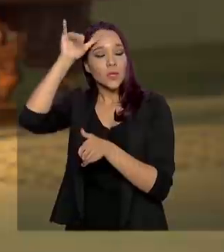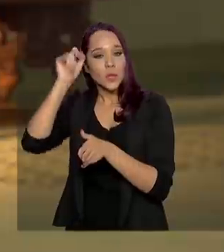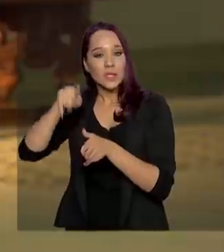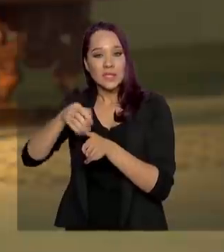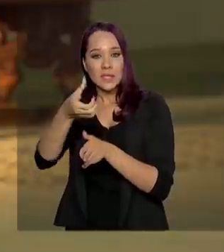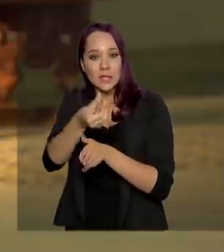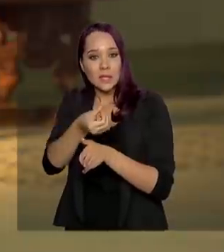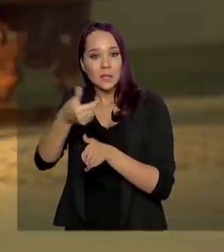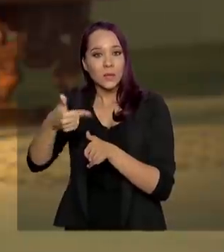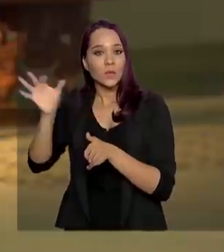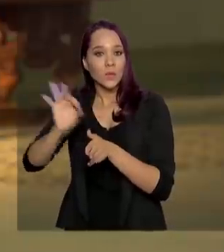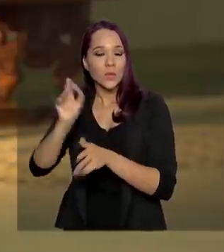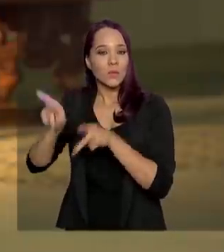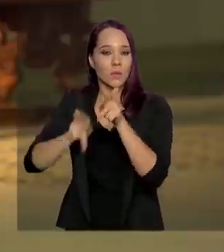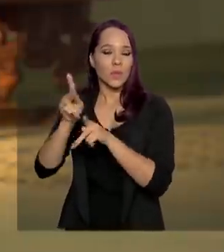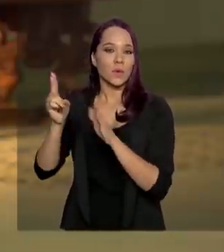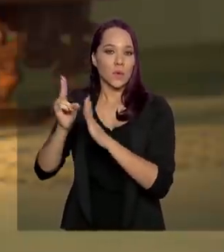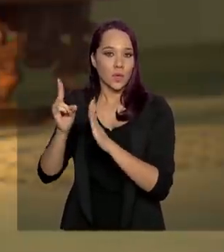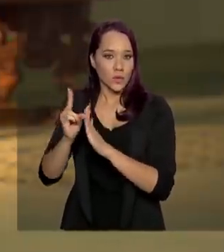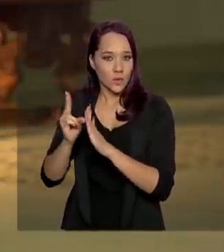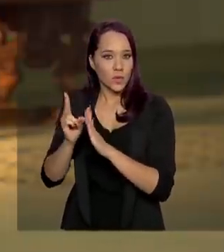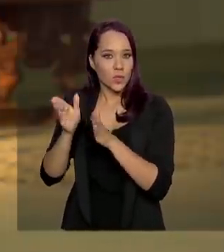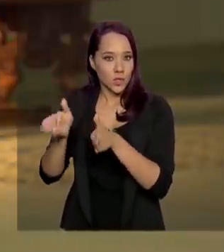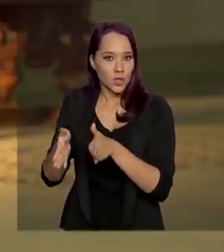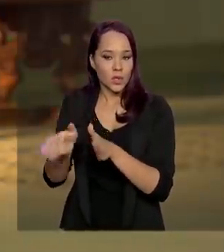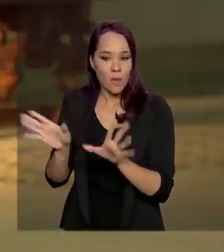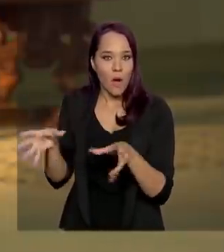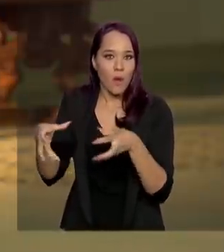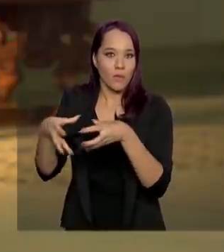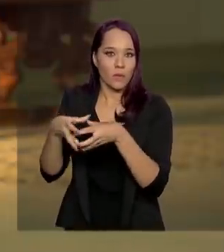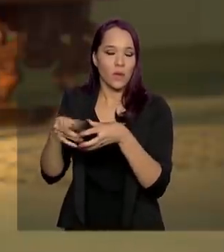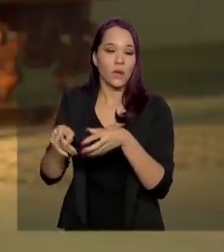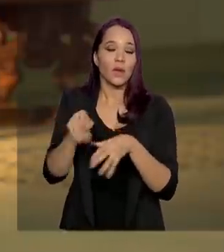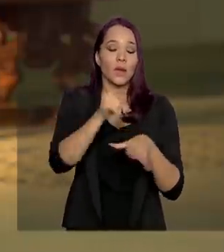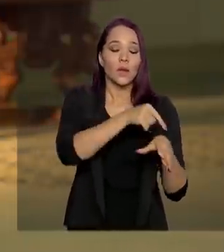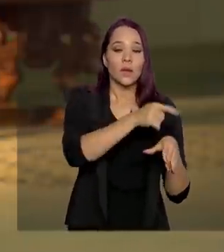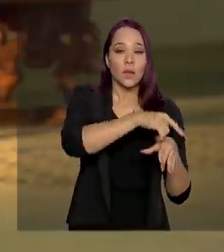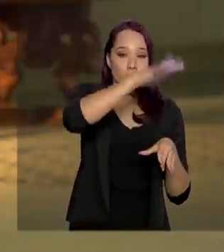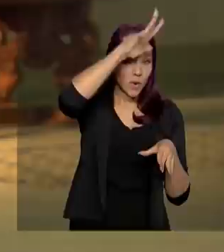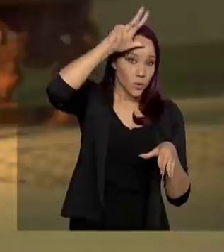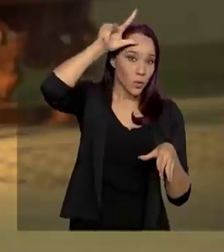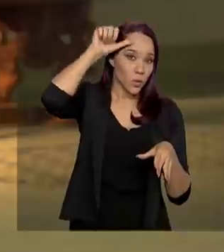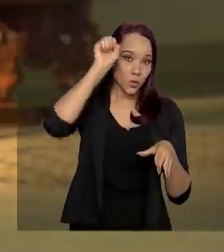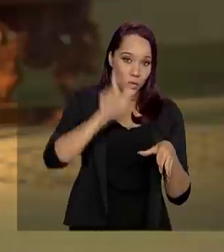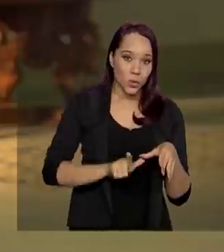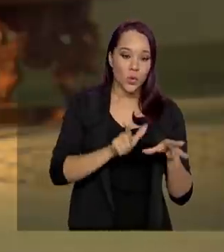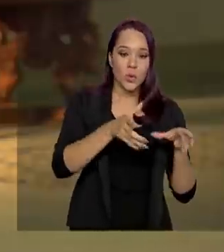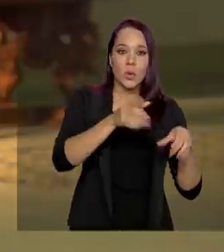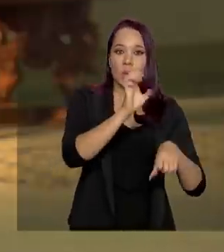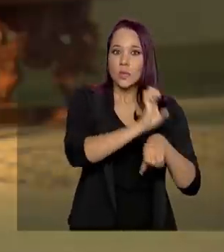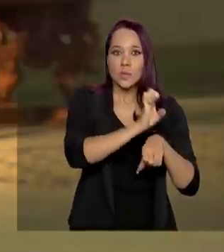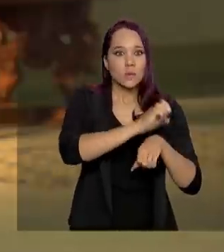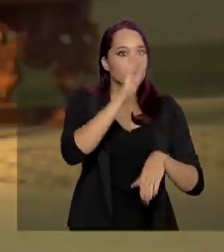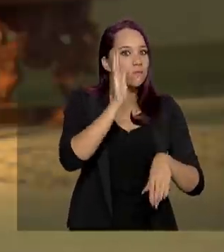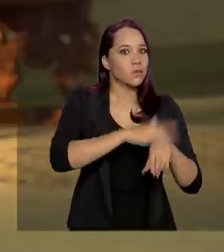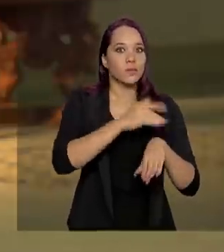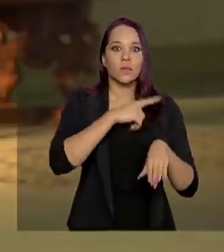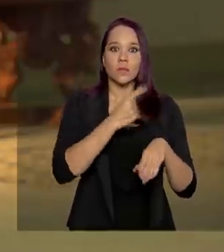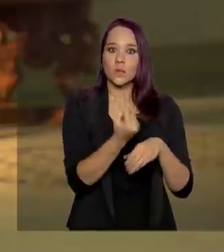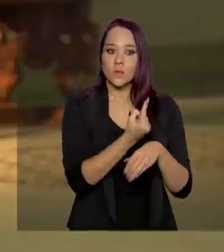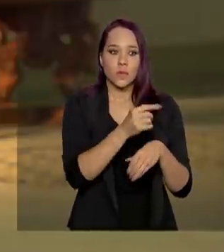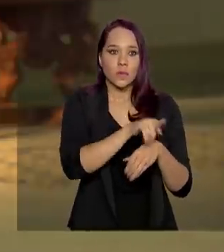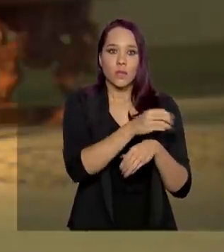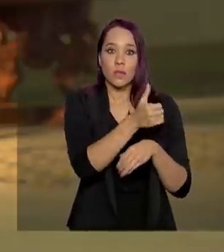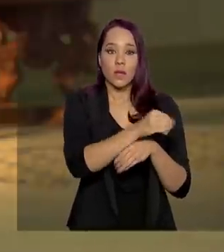62% da população indígena, aldeada, e o Mato Grosso do Sul é o maior estado, porque ele concentra sozinho